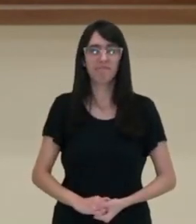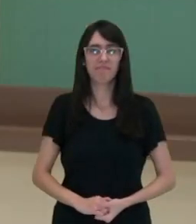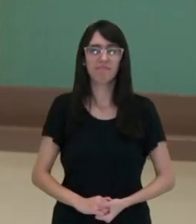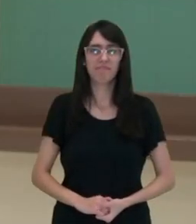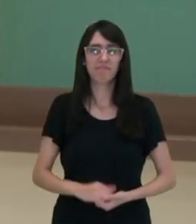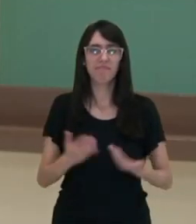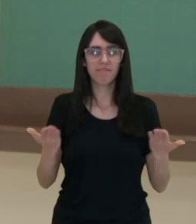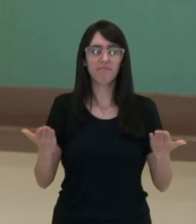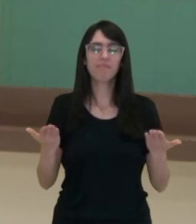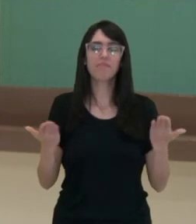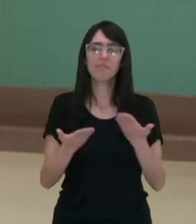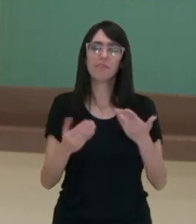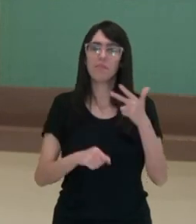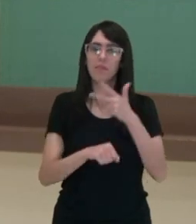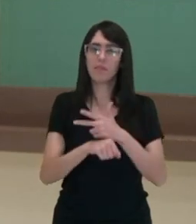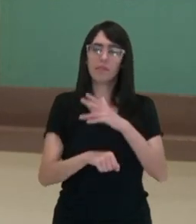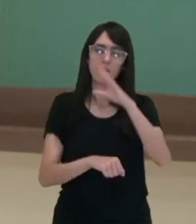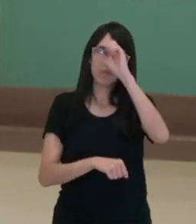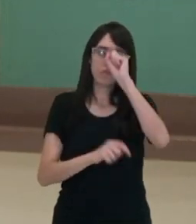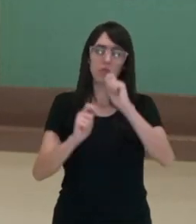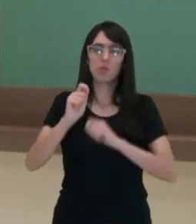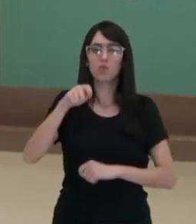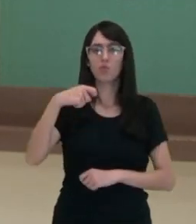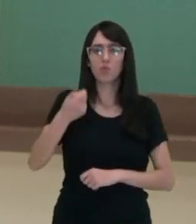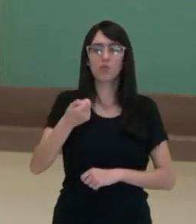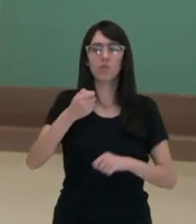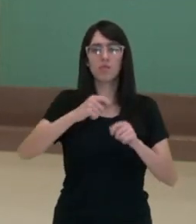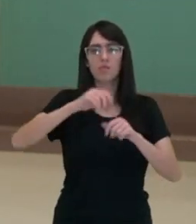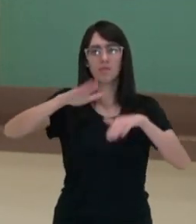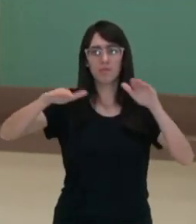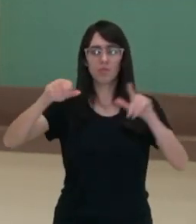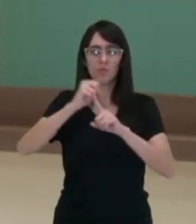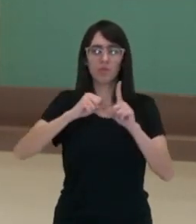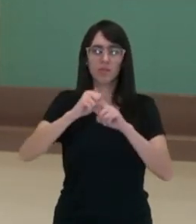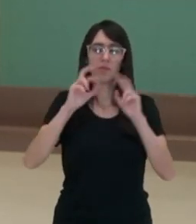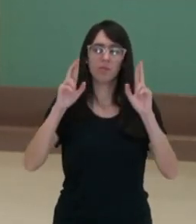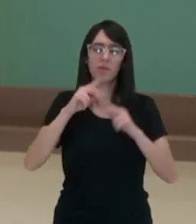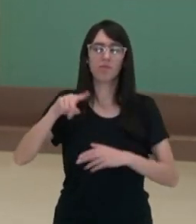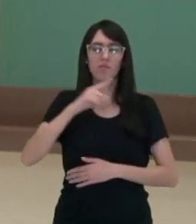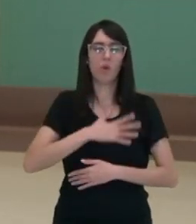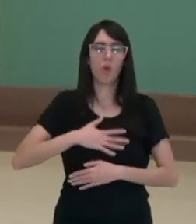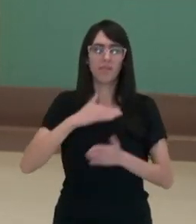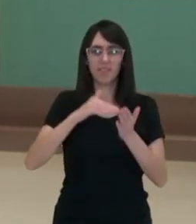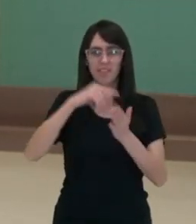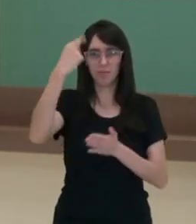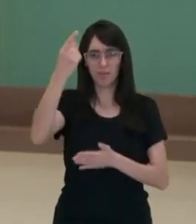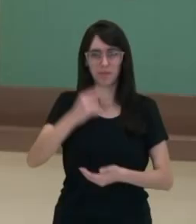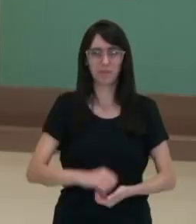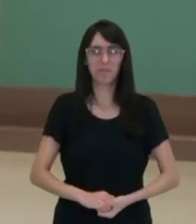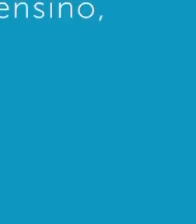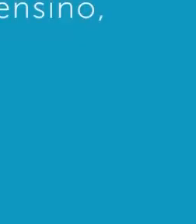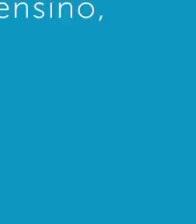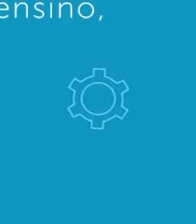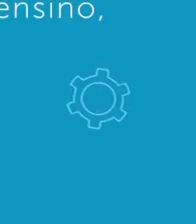Bom, nesse vídeo nós falamos sobre desigualdades sociais, eu espero que vocês tenham gostado e até breve!